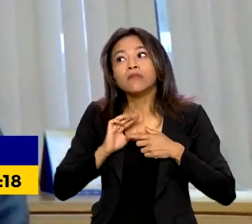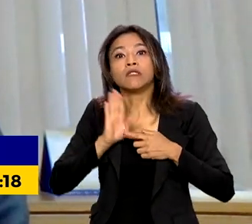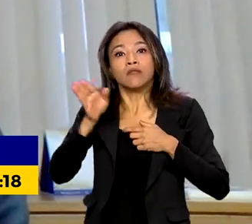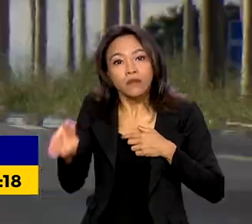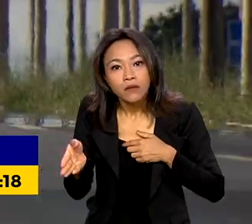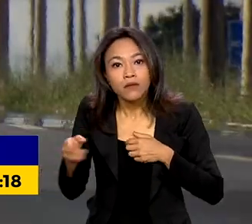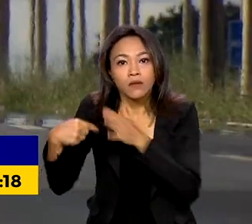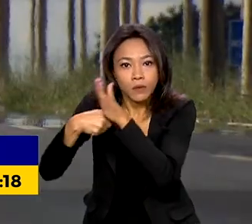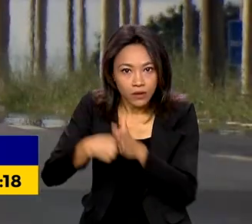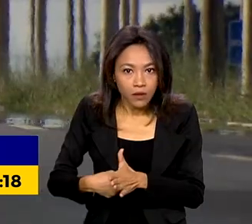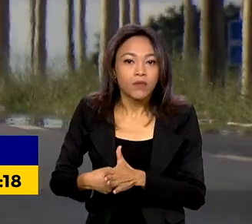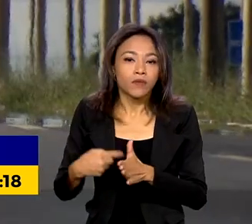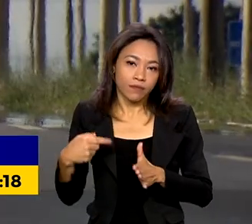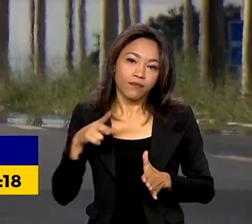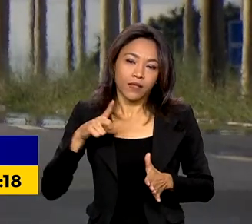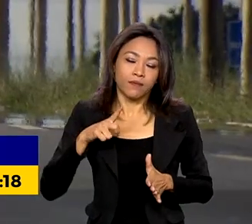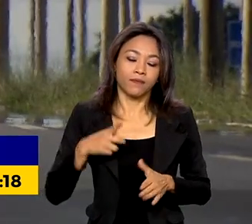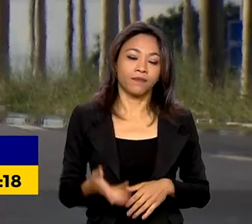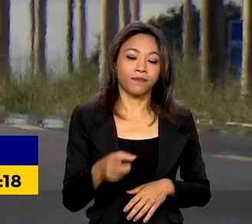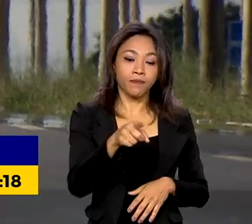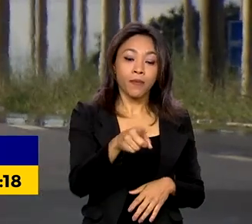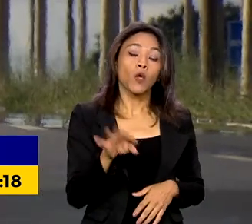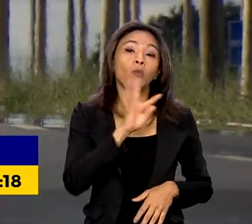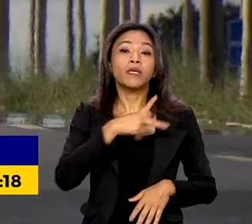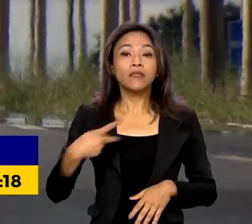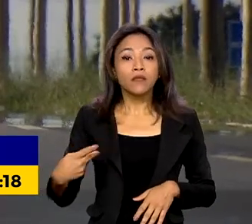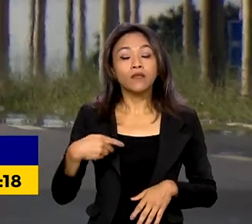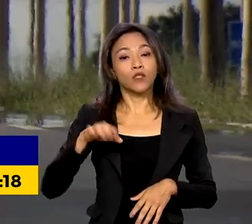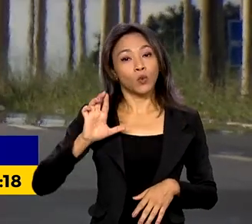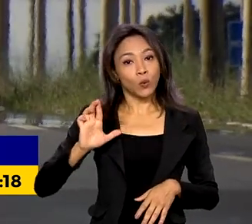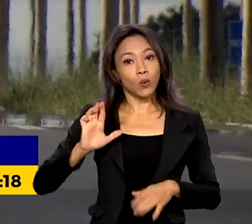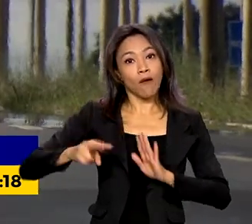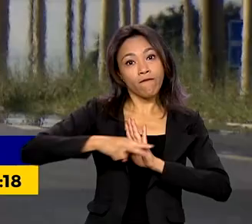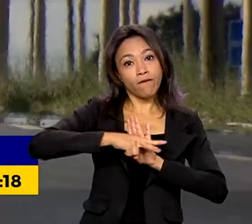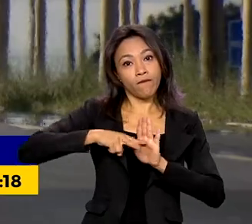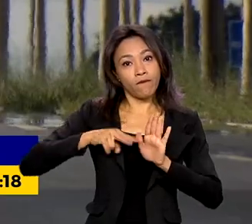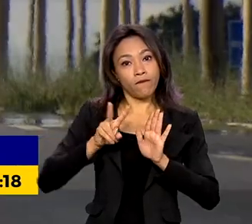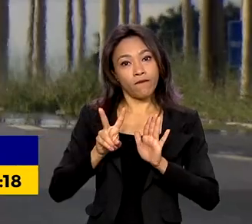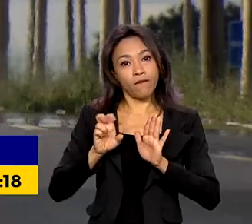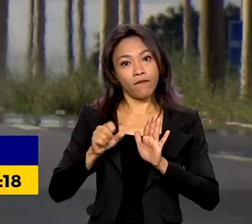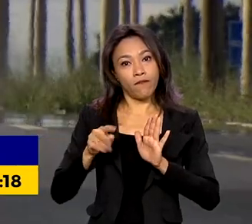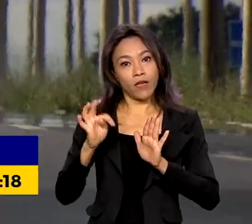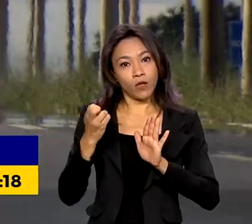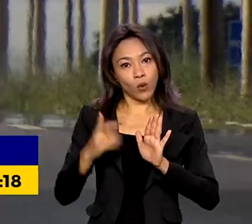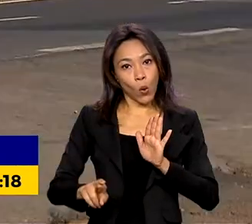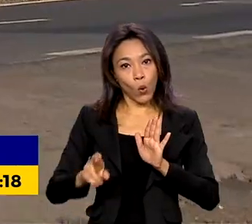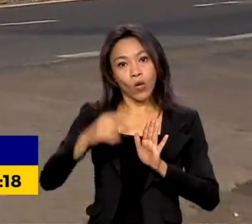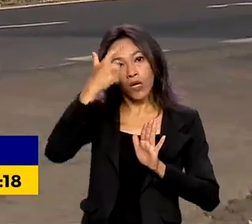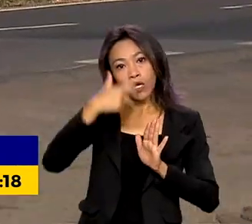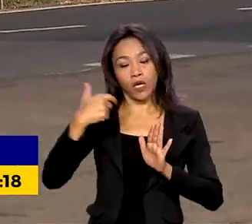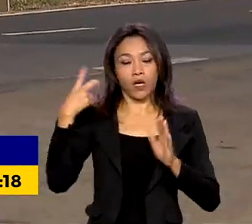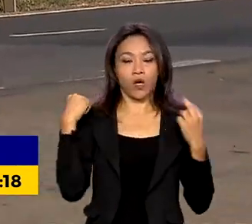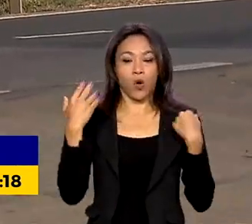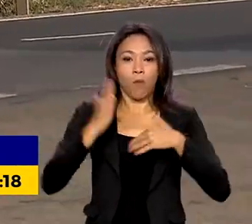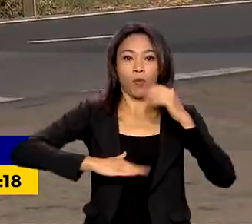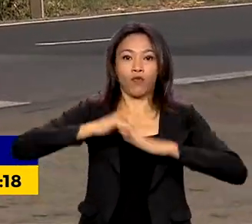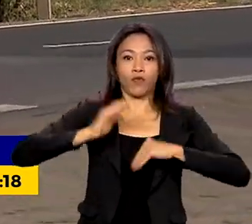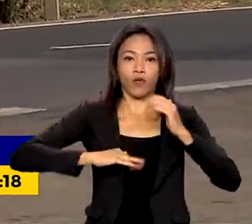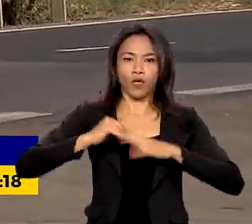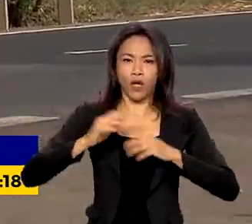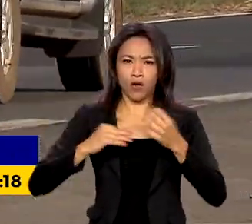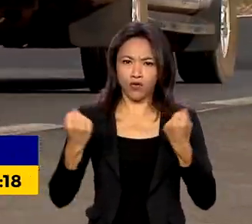cidadão. O presidente Lula vetou um trecho da lei que proibia o motorista profissional de dirigir qualquer